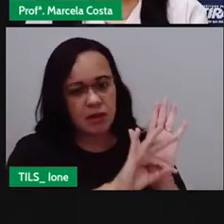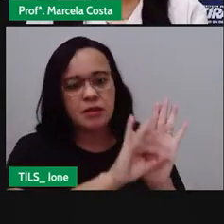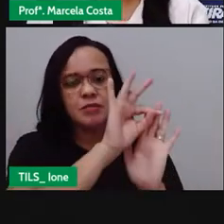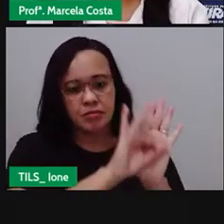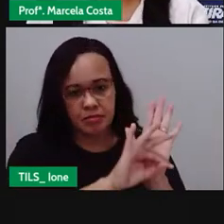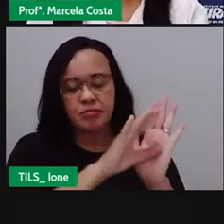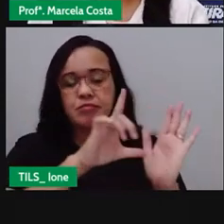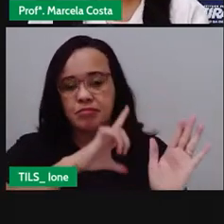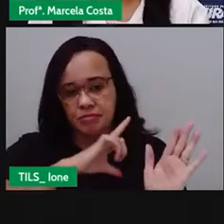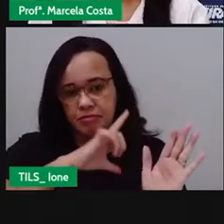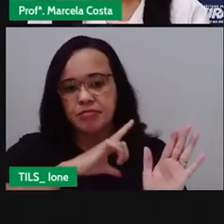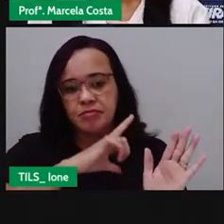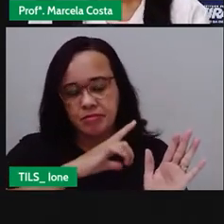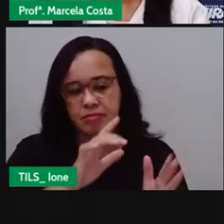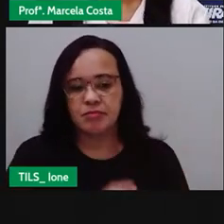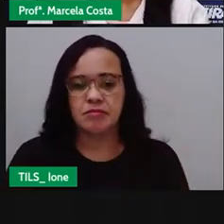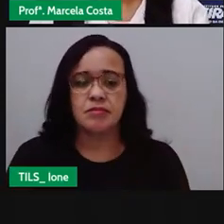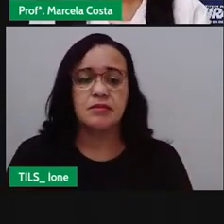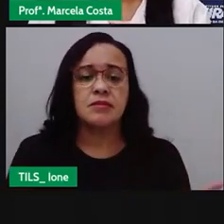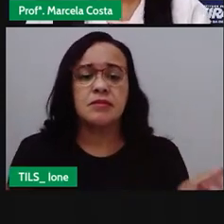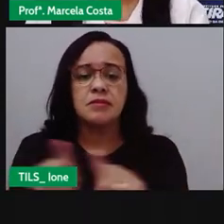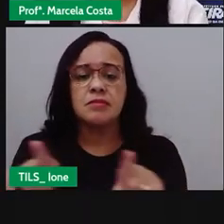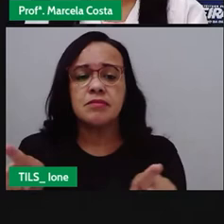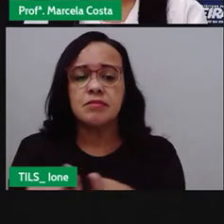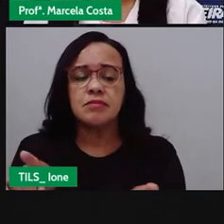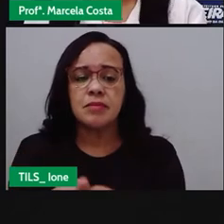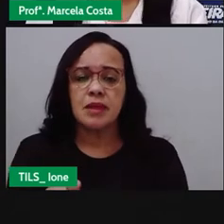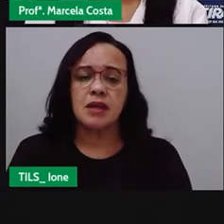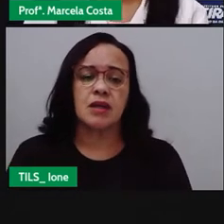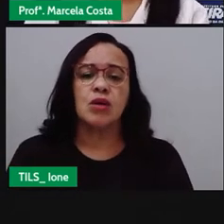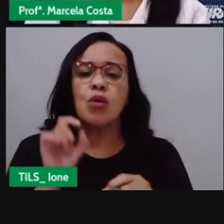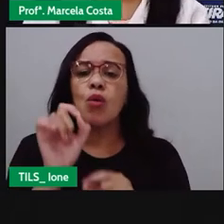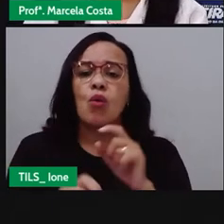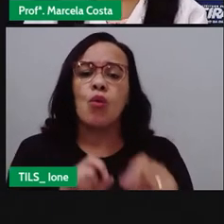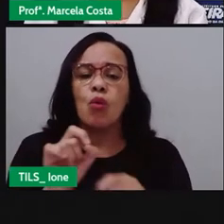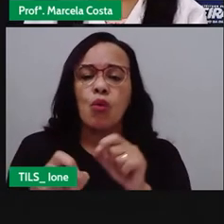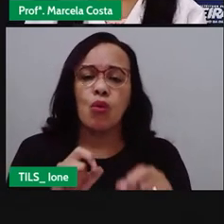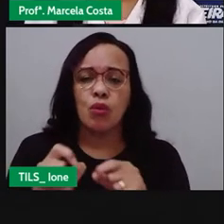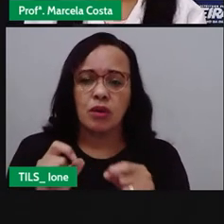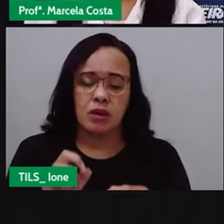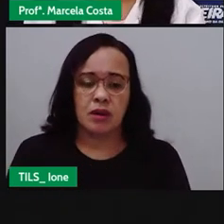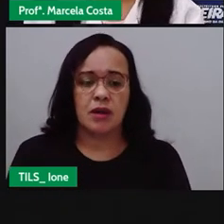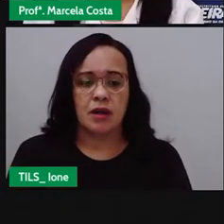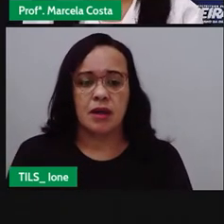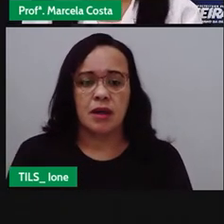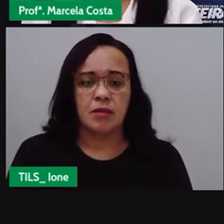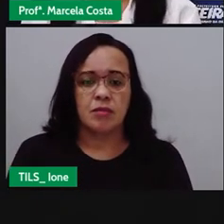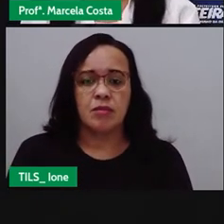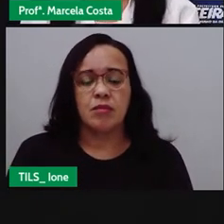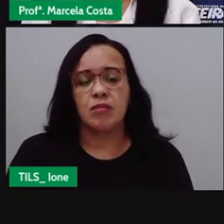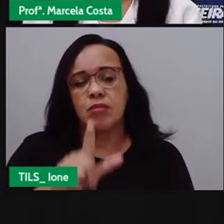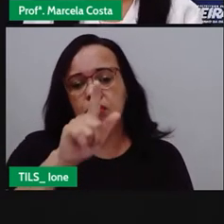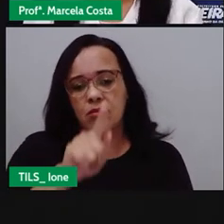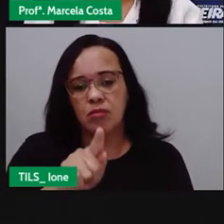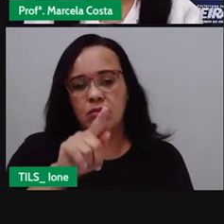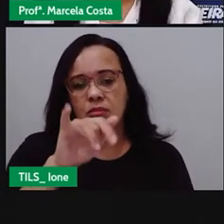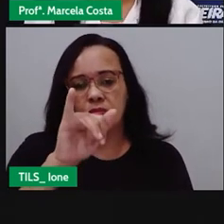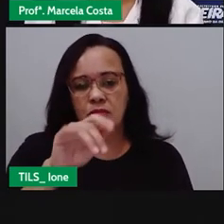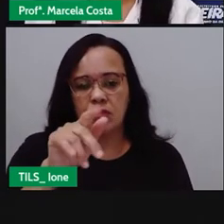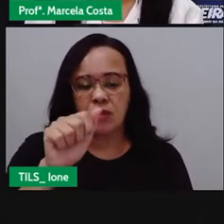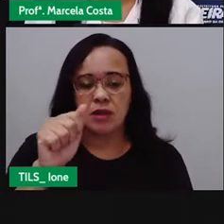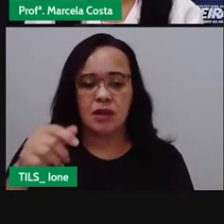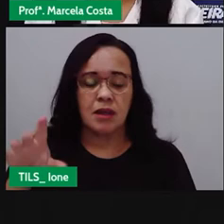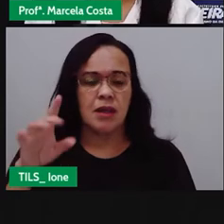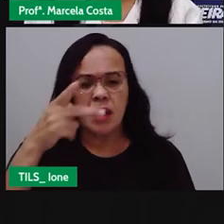e vai ter também um guia de turismo que o guia de turismo já é um profissional é uma pessoa